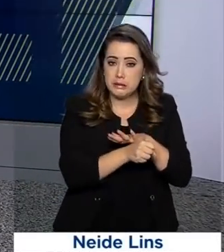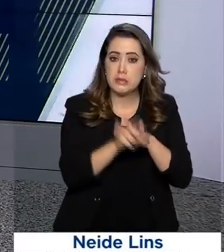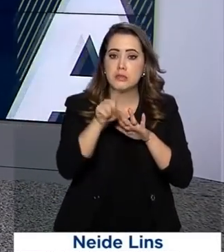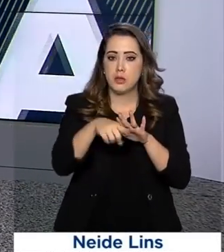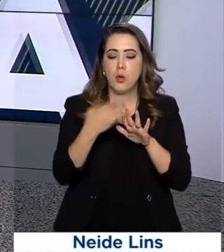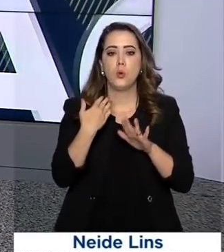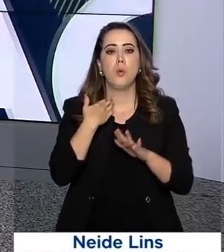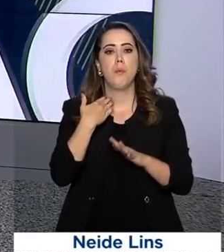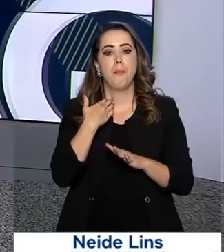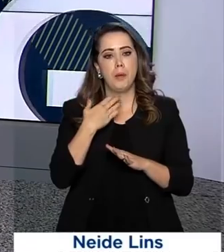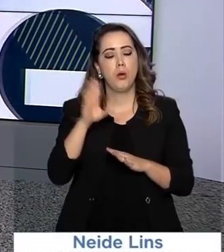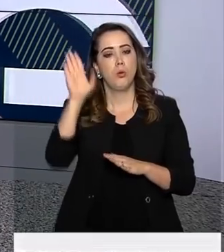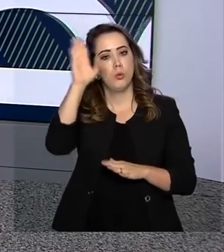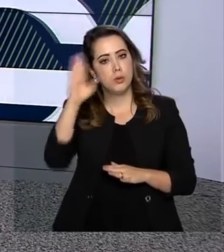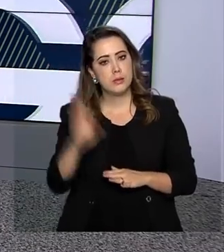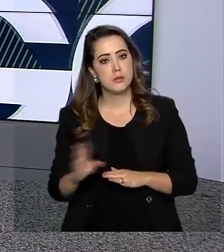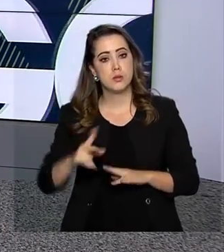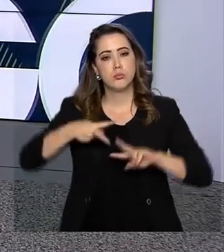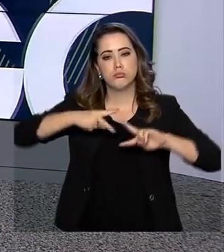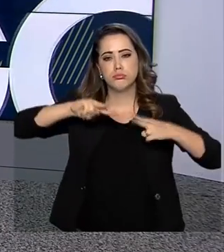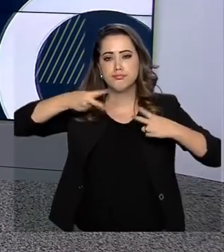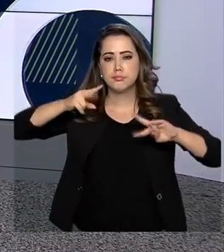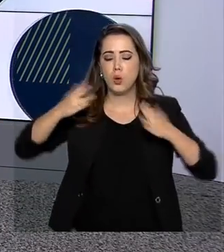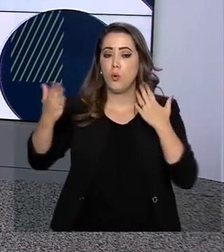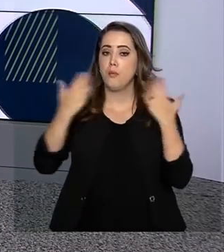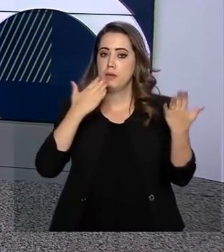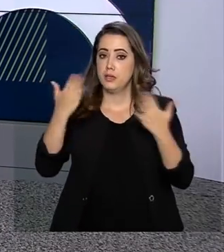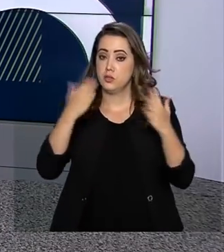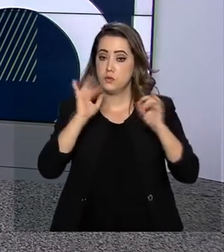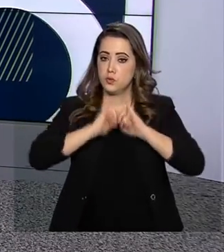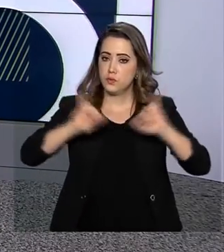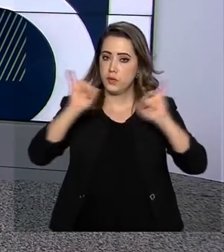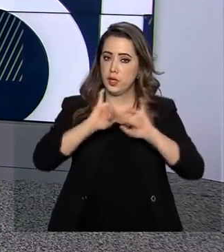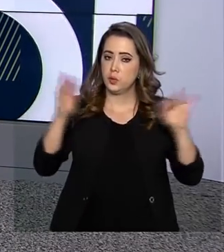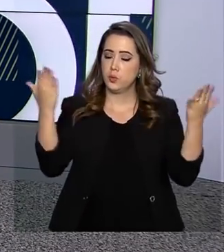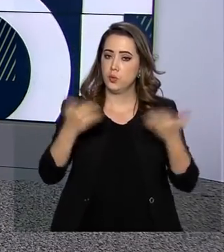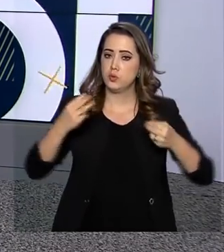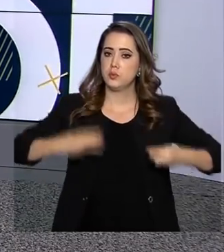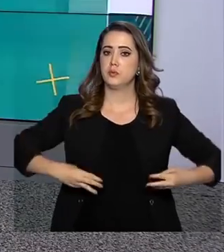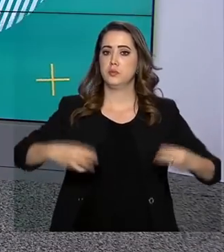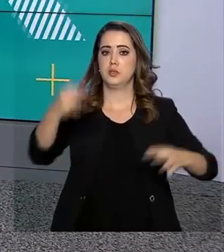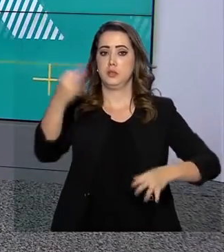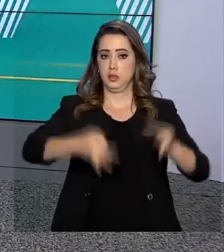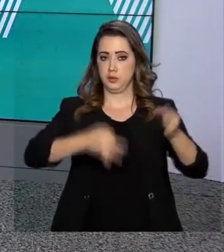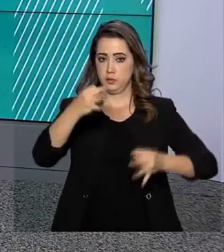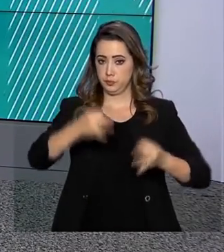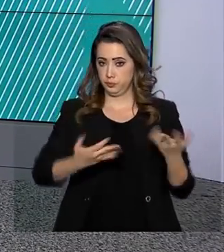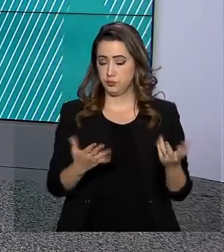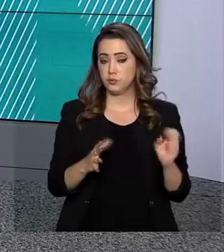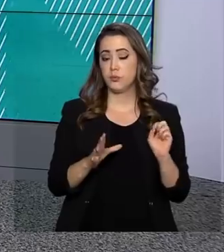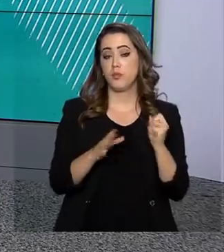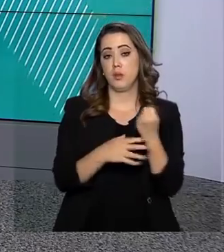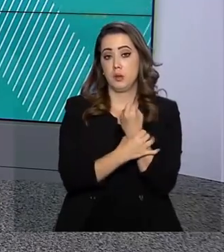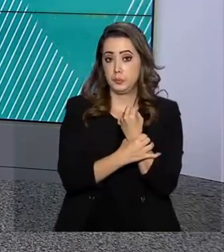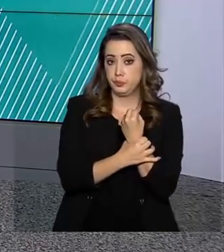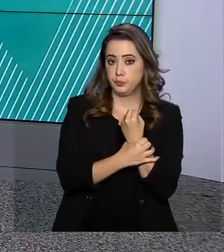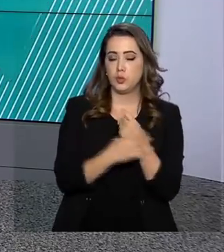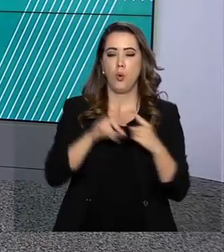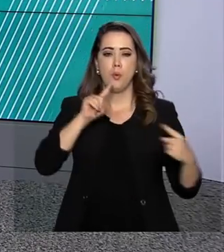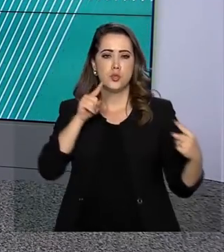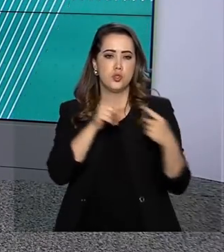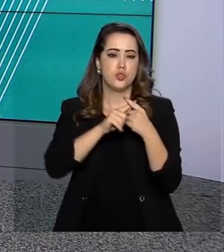no Banco Nacional de Perfis Genéticos. O balanço foi divulgado hoje pelo Ministério da Justiça e Segurança Pública. A meta é